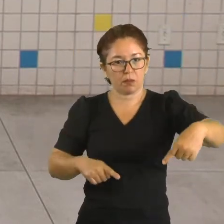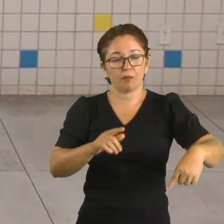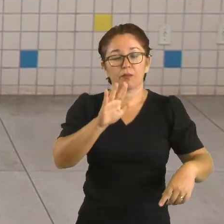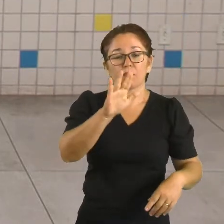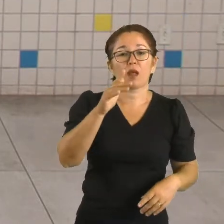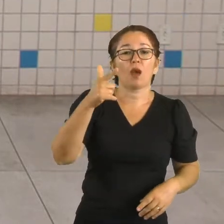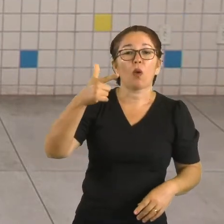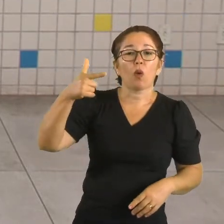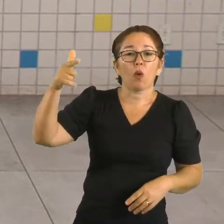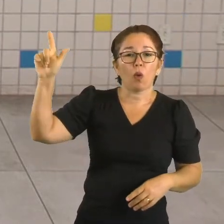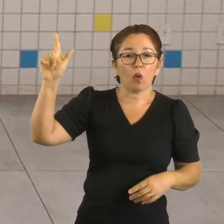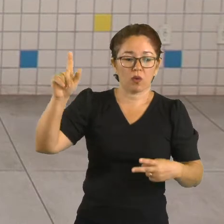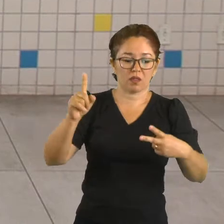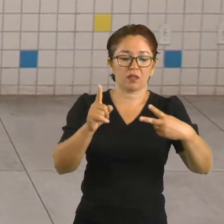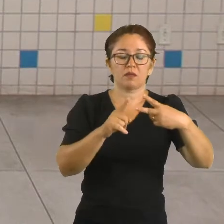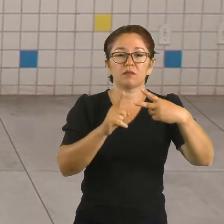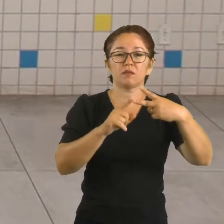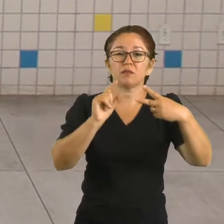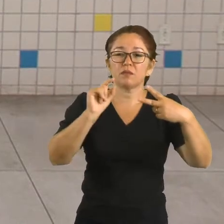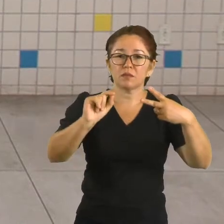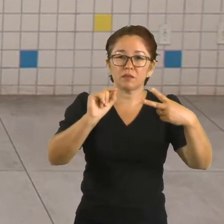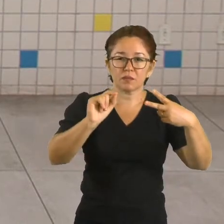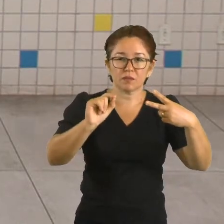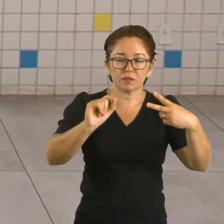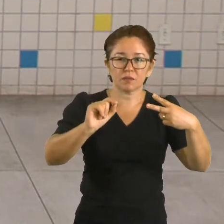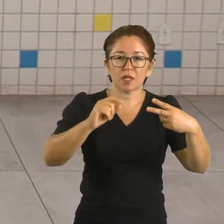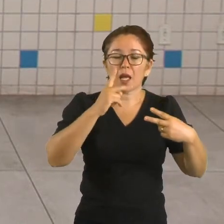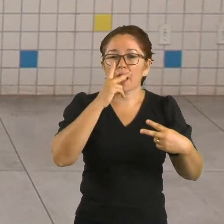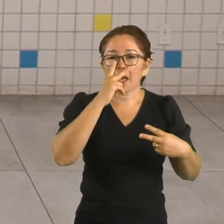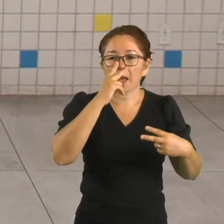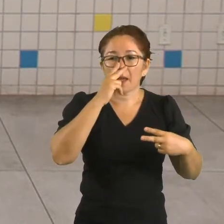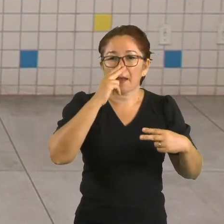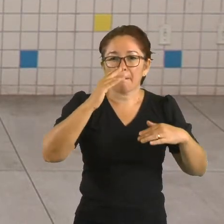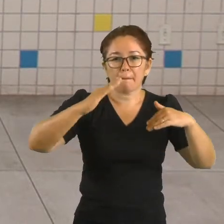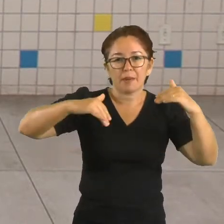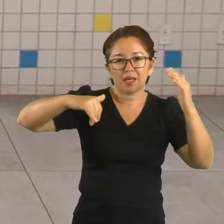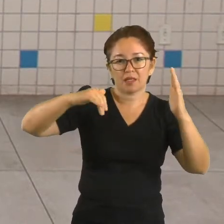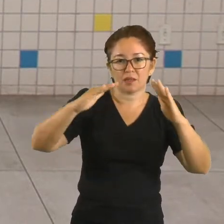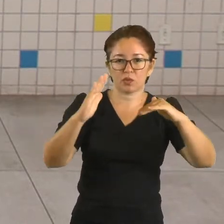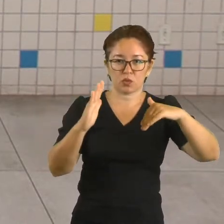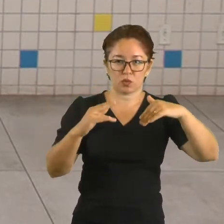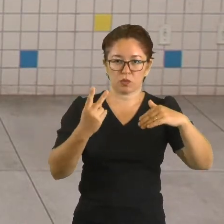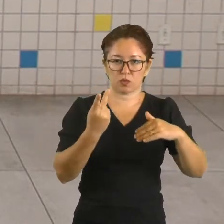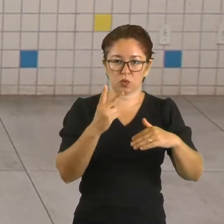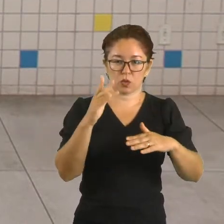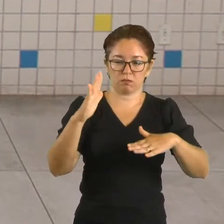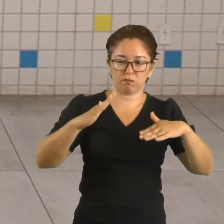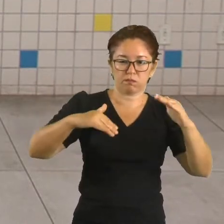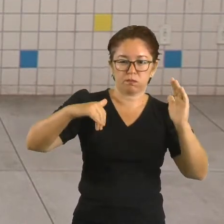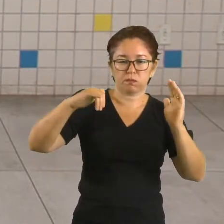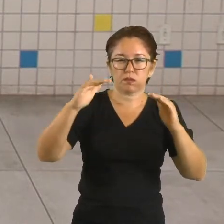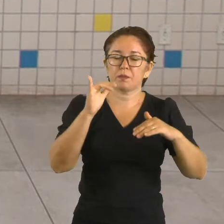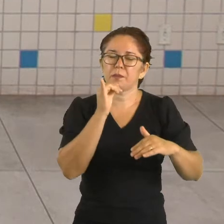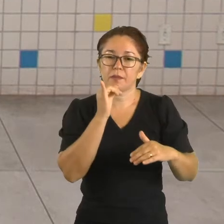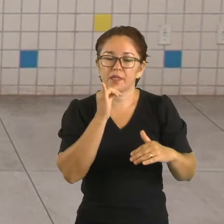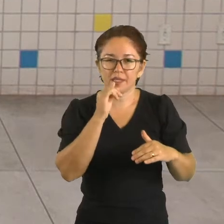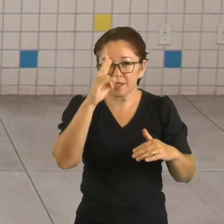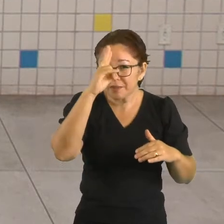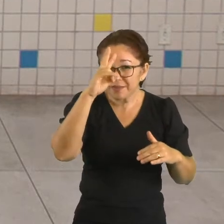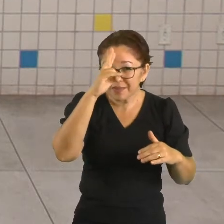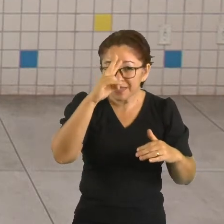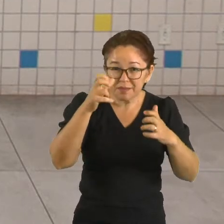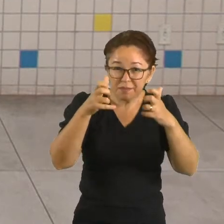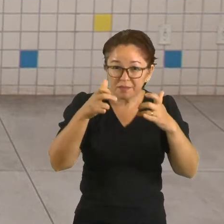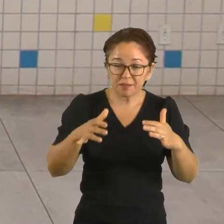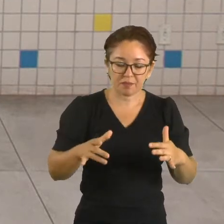Bidimensional são aquelas que se propagam por uma superfície como água em um lago, quando a gente joga pedra. o eu falei para vocês no início da nossa